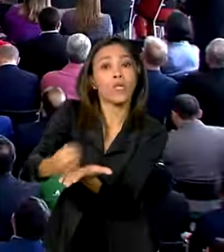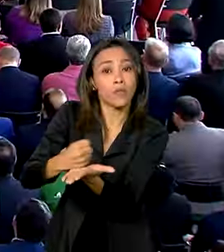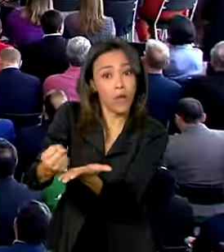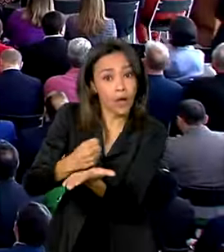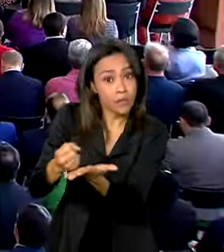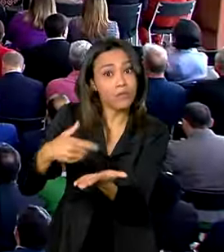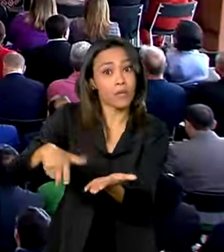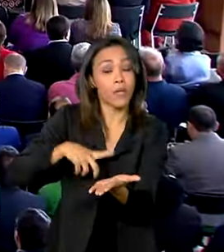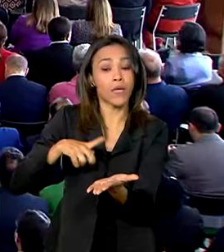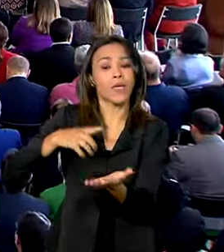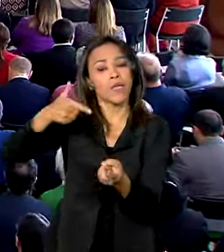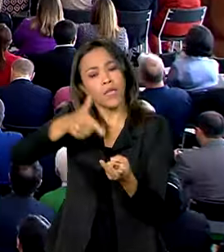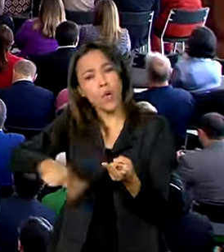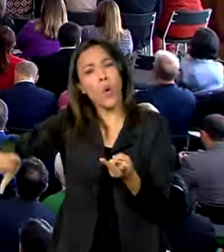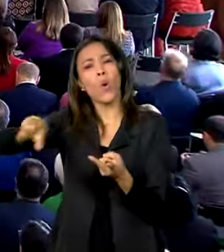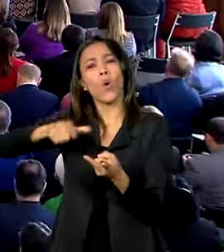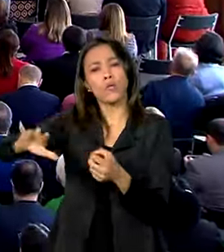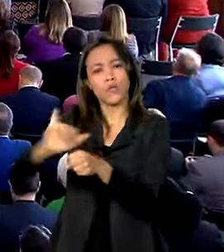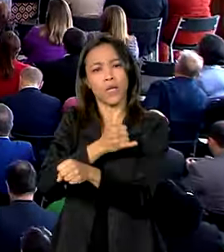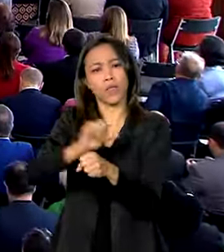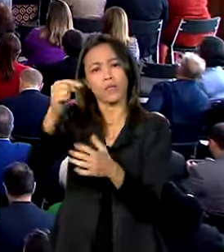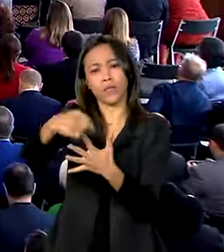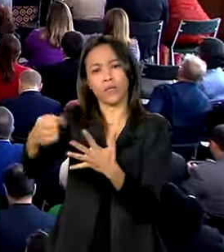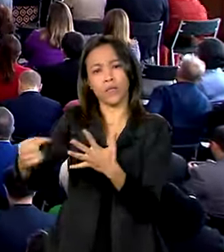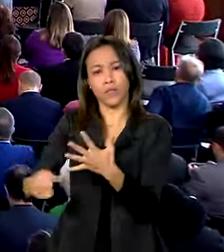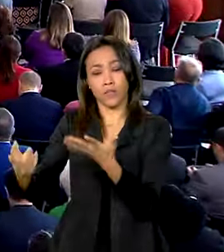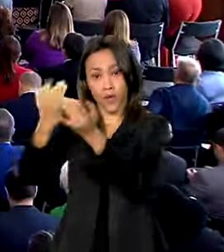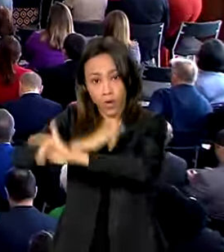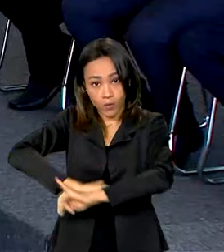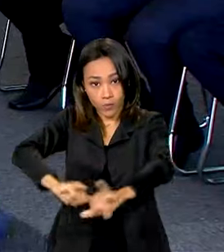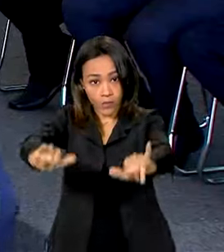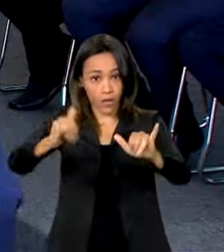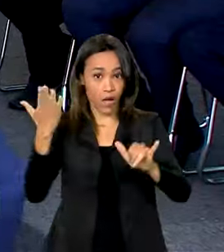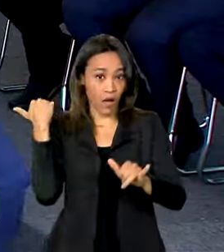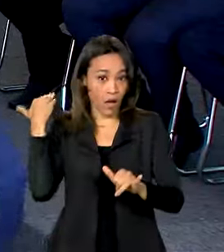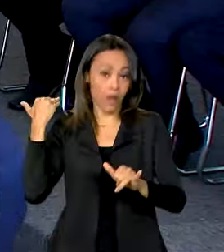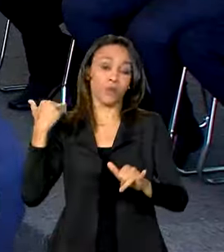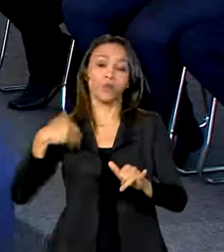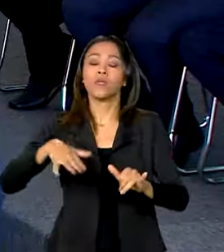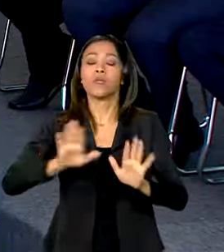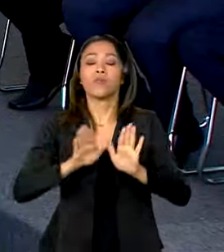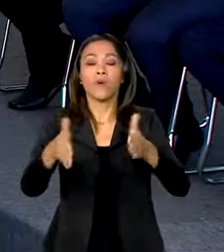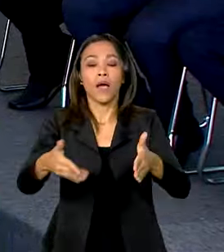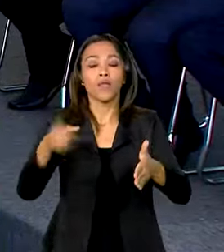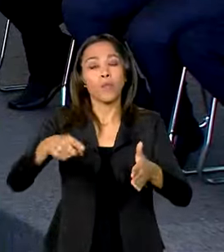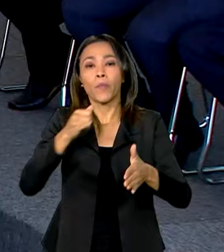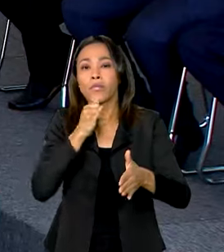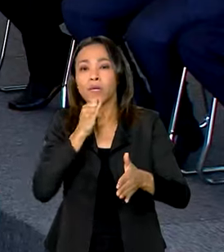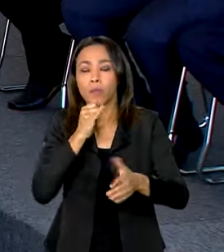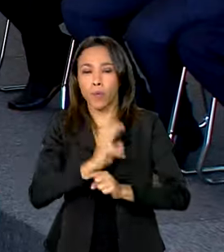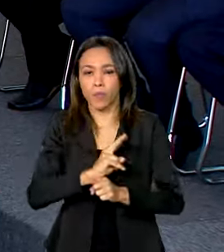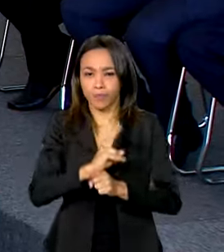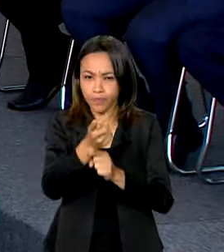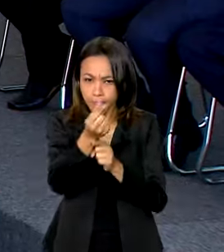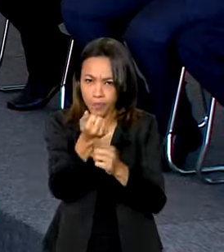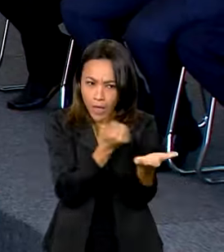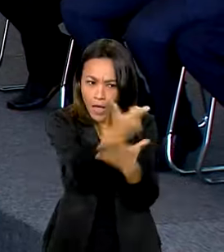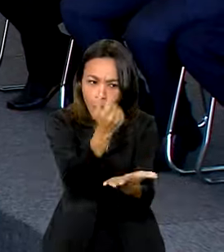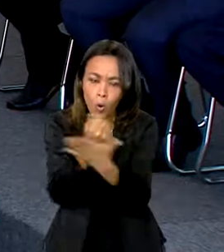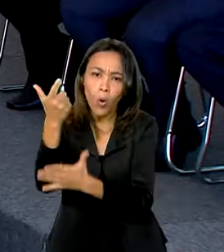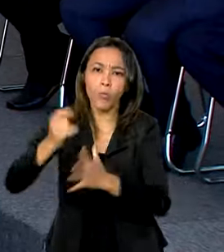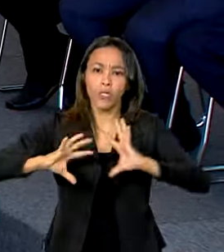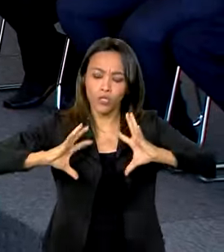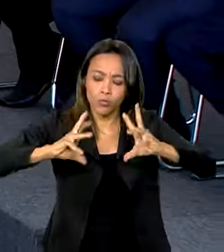Junto com outras ações anunciadas para a agricultura familiar, como o financiamento de máquinas agrícolas de pequeno porte,